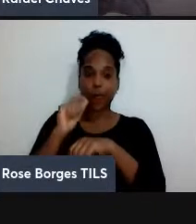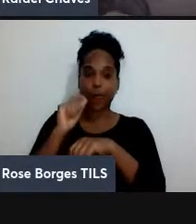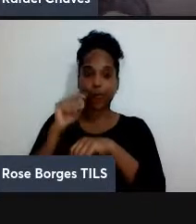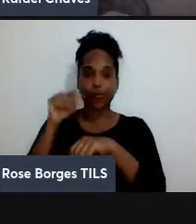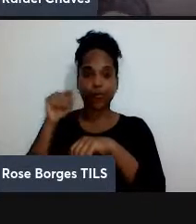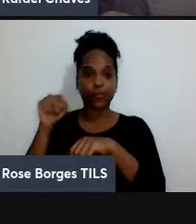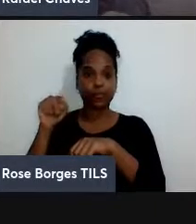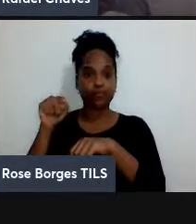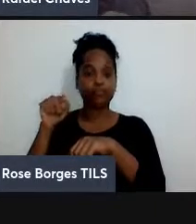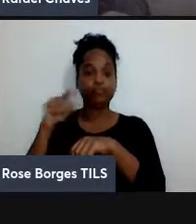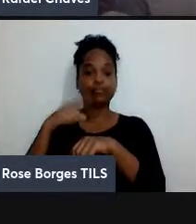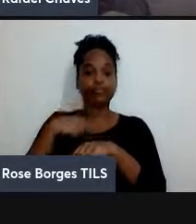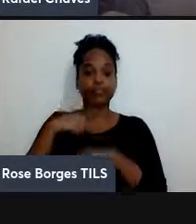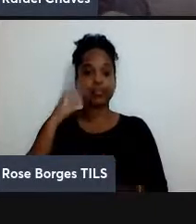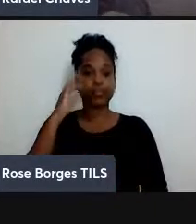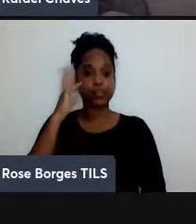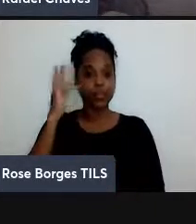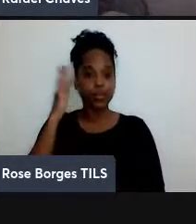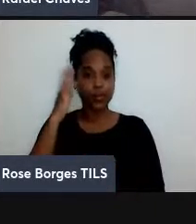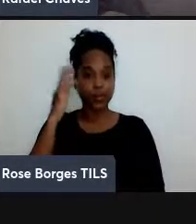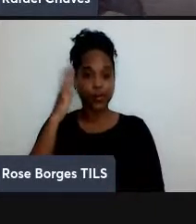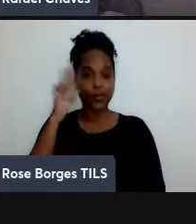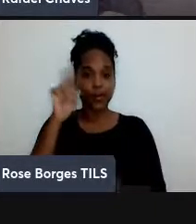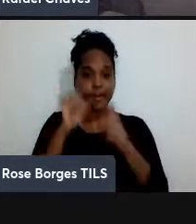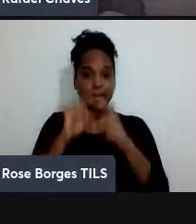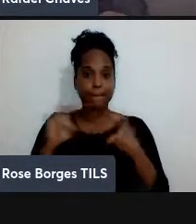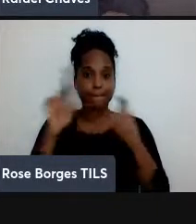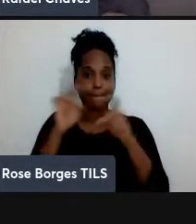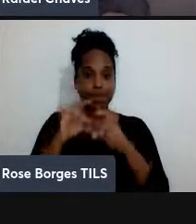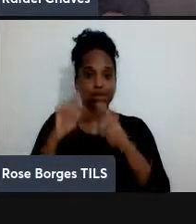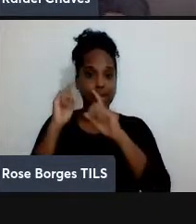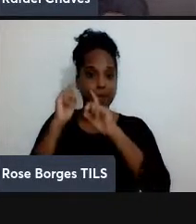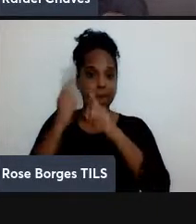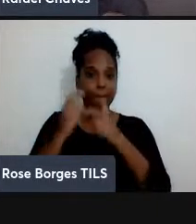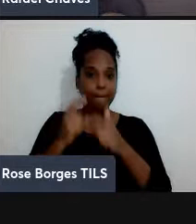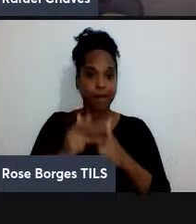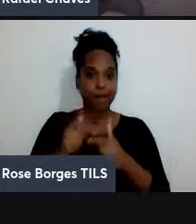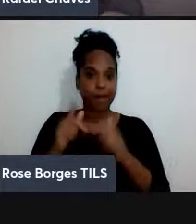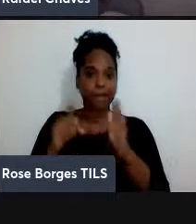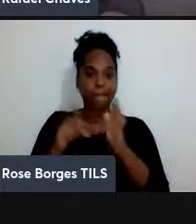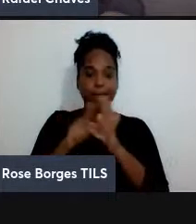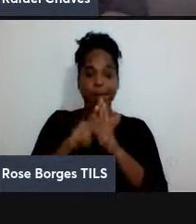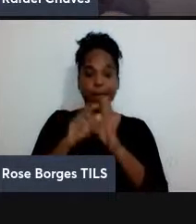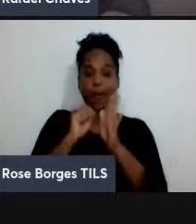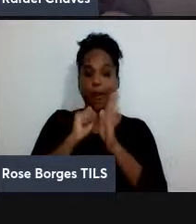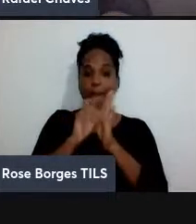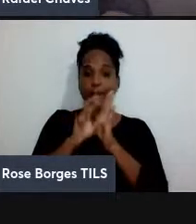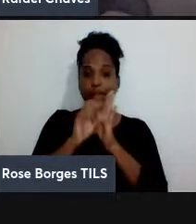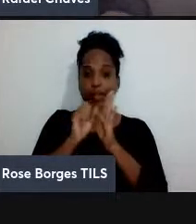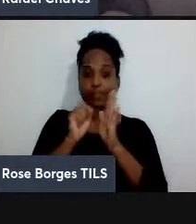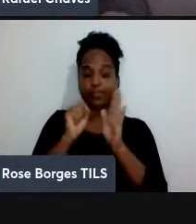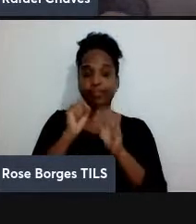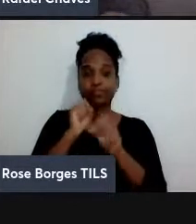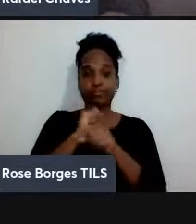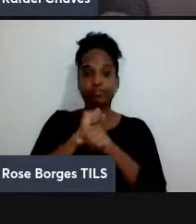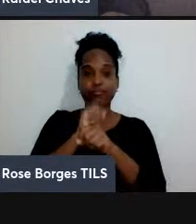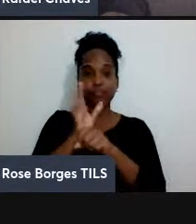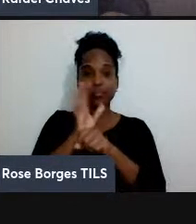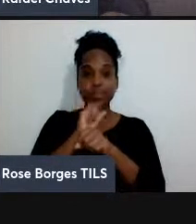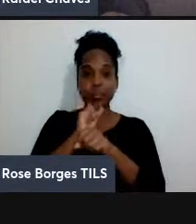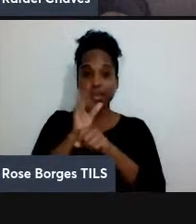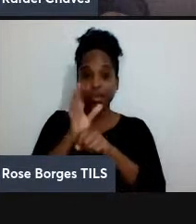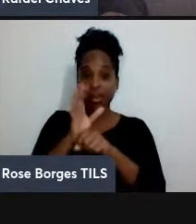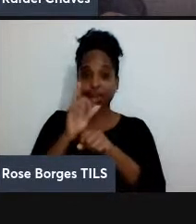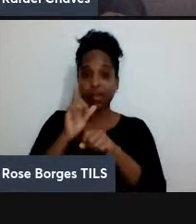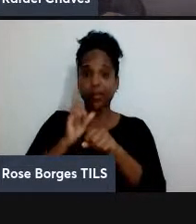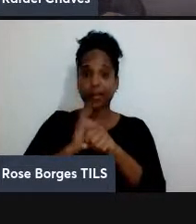a teoria da computação foi tradicionalmente estudada quase inteiramente no abstrato com o tópico da matemática pura e aí ele diz